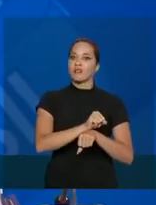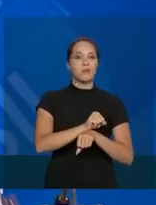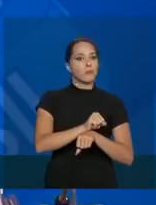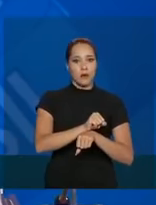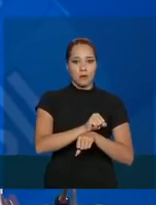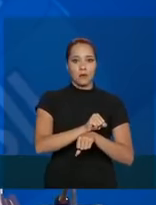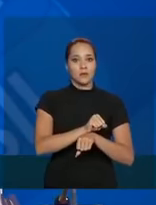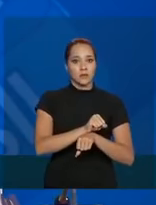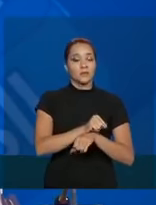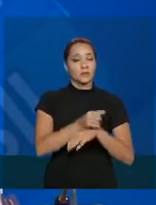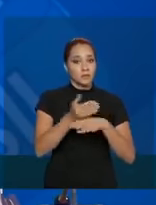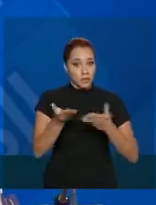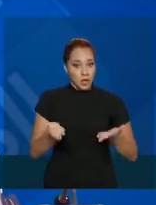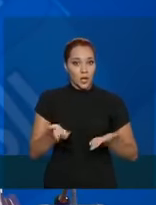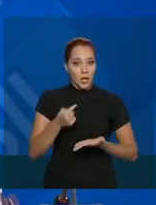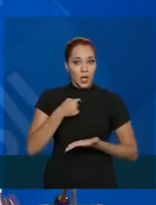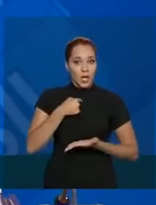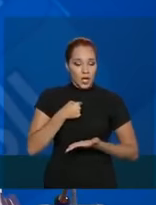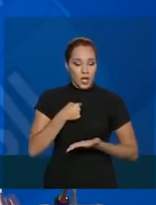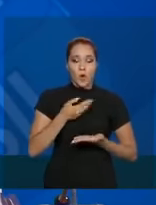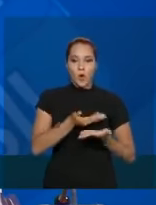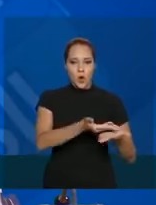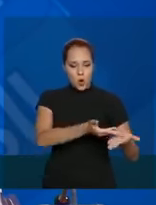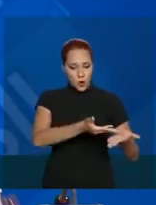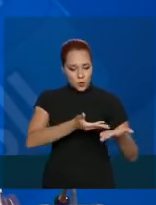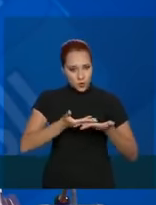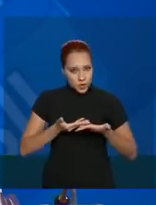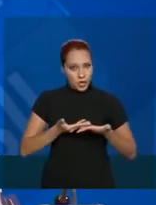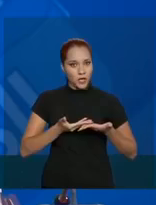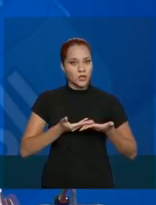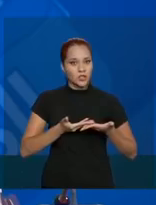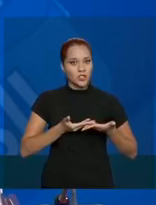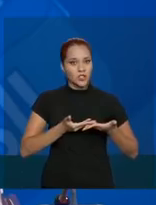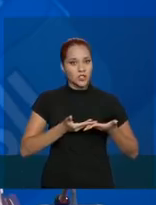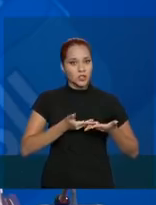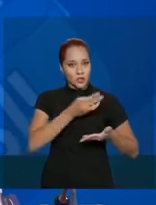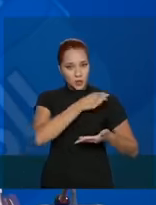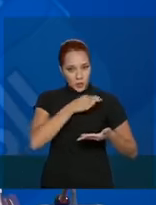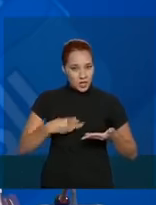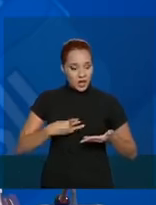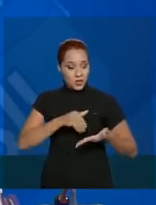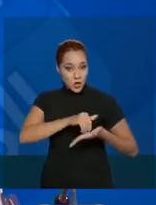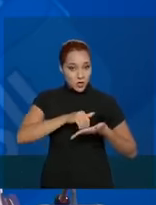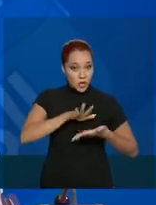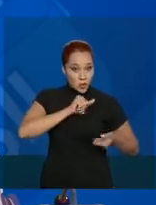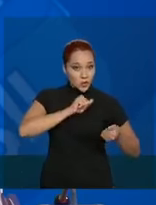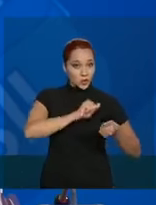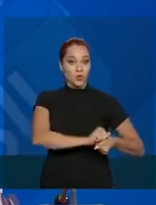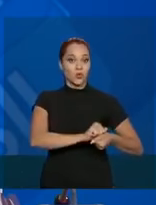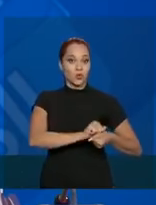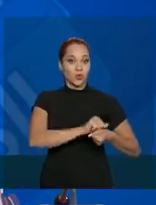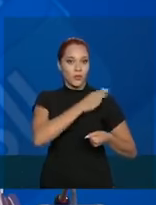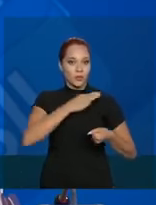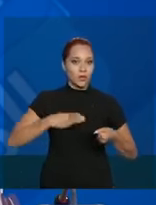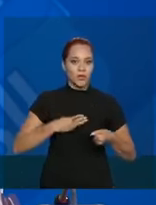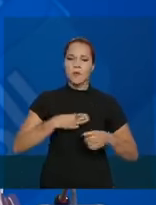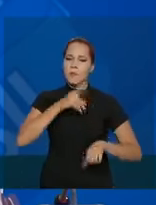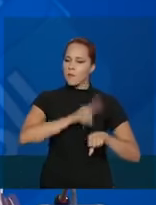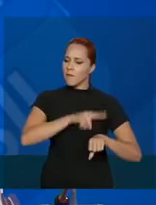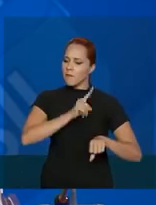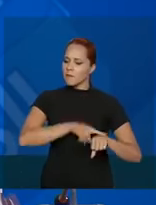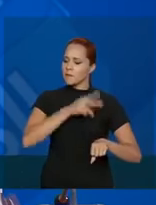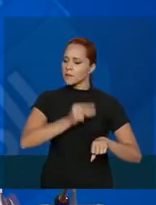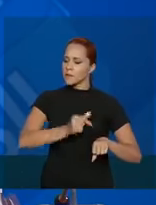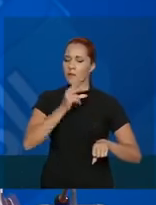Então, eu fico, o convite do ministro, eu saio junto com o ministro, mas eu vou permanecer o tempo que for necessário para fazer essa